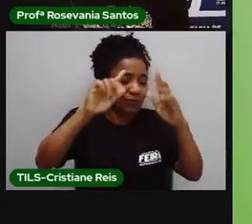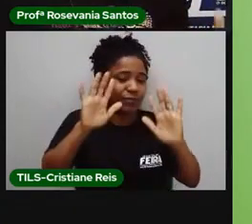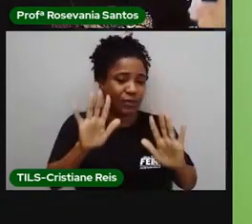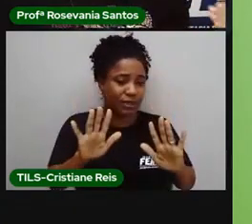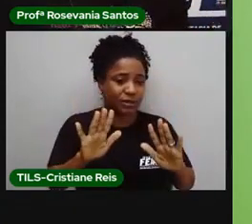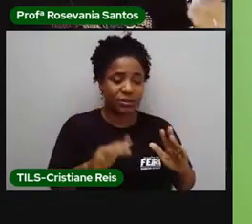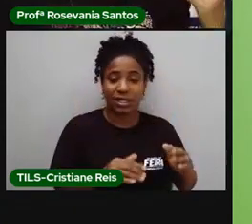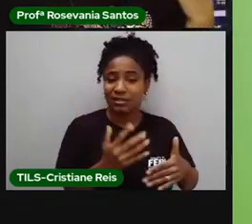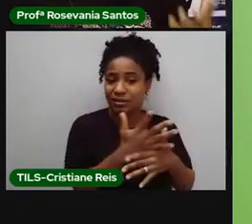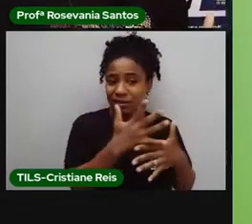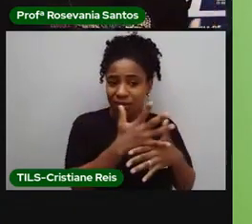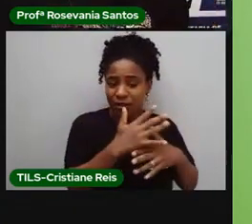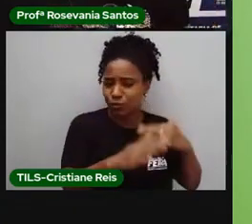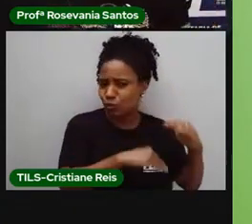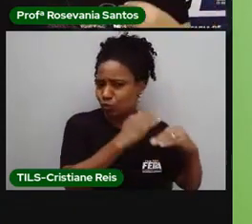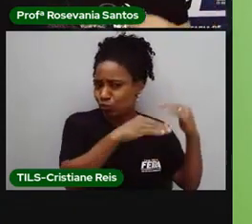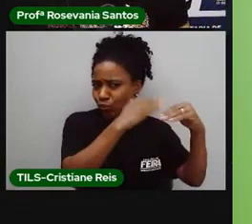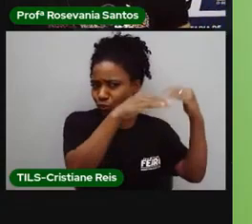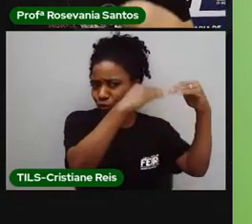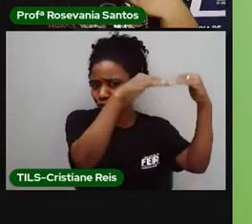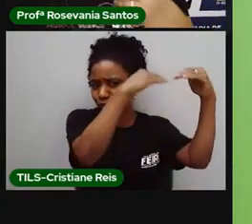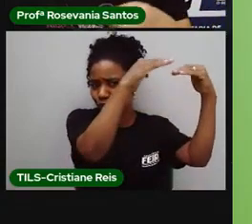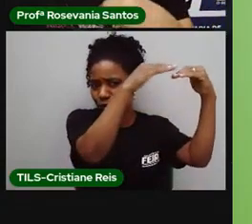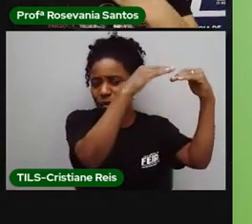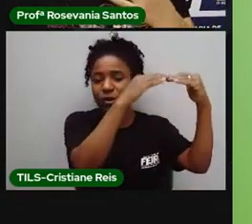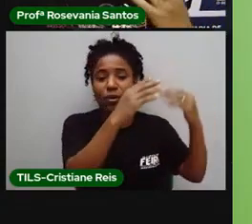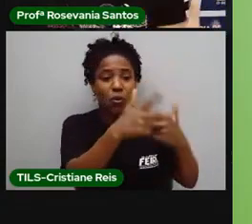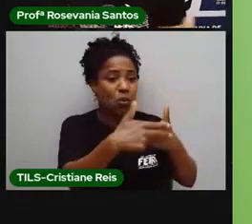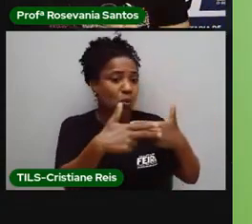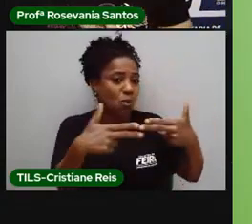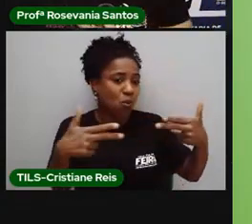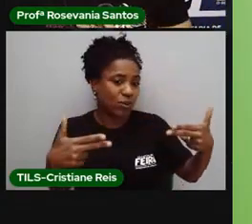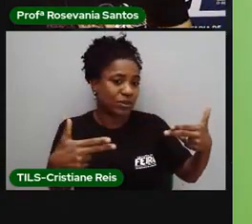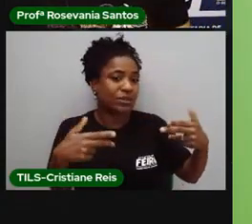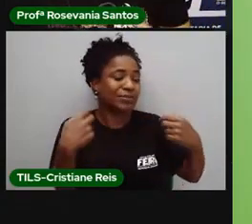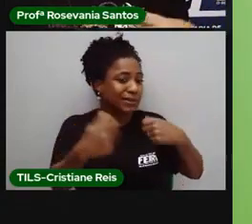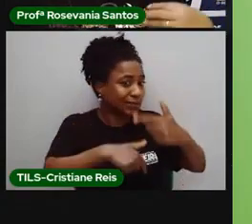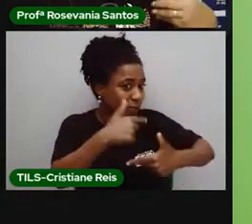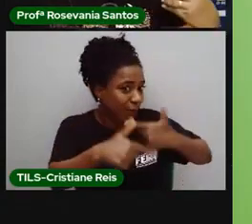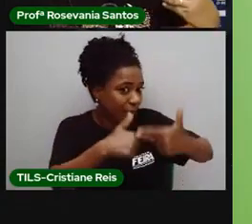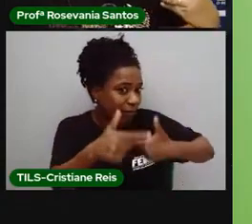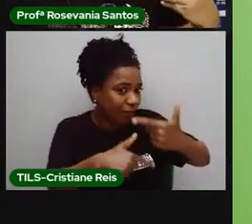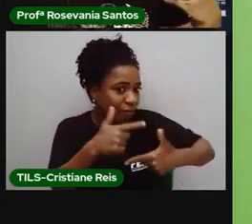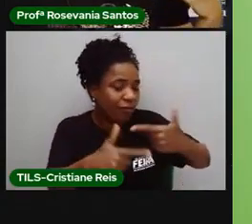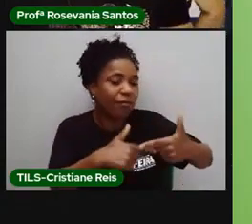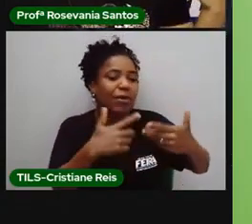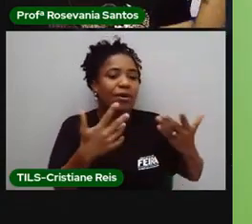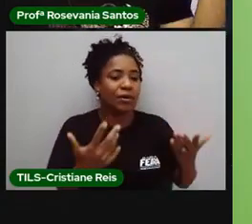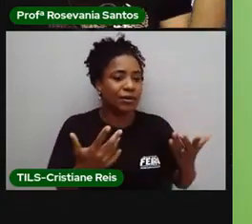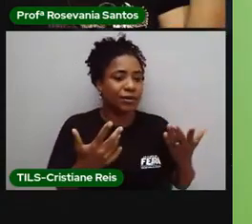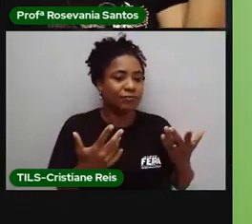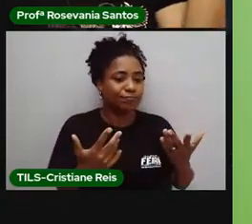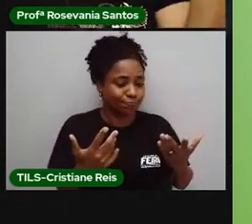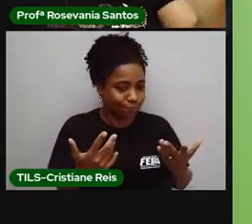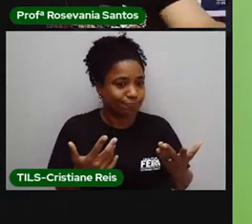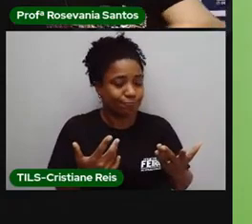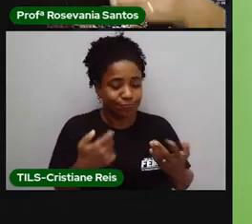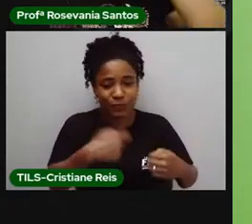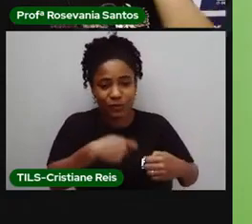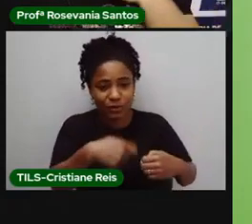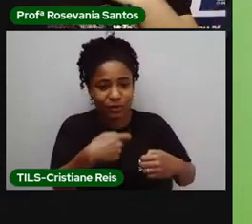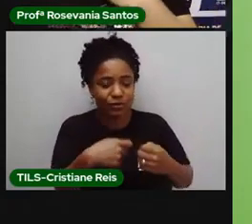mais desenvolvida é a cidade que eu estou, mais coisas vai exigir de mim, né. vai exigir um